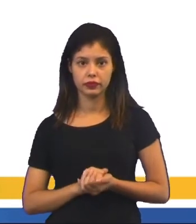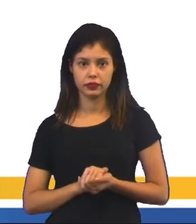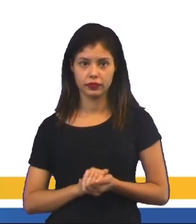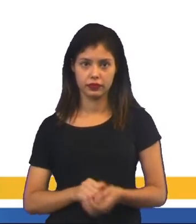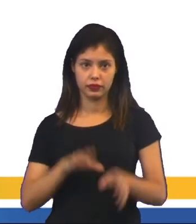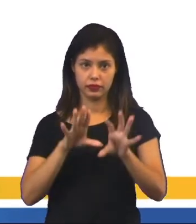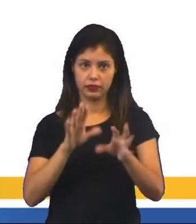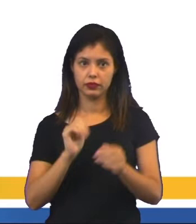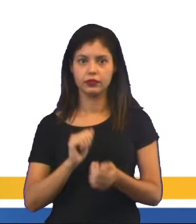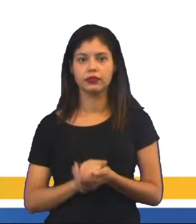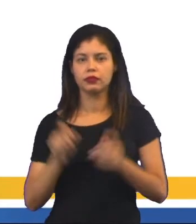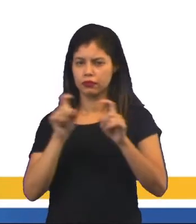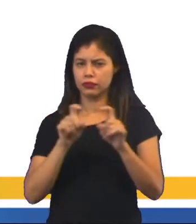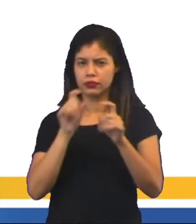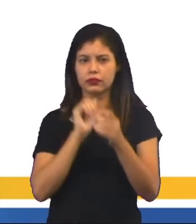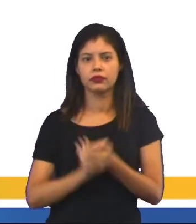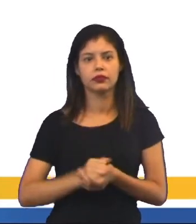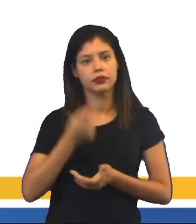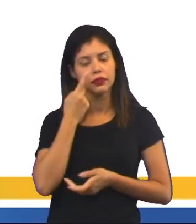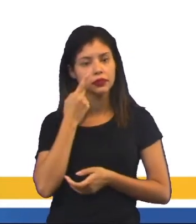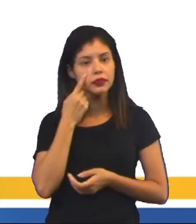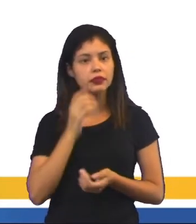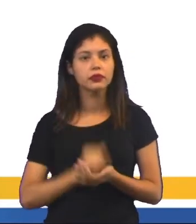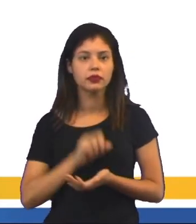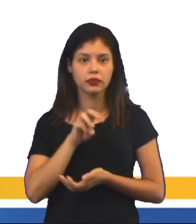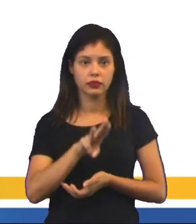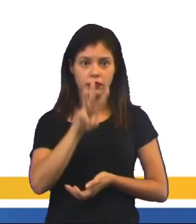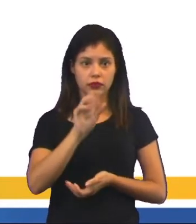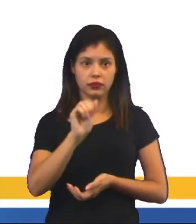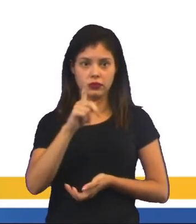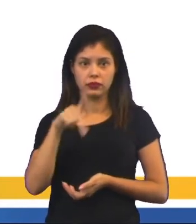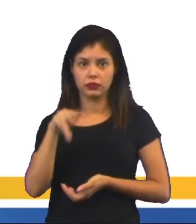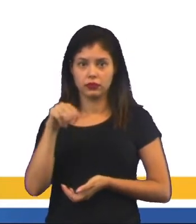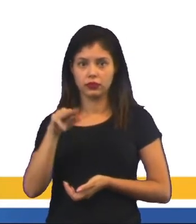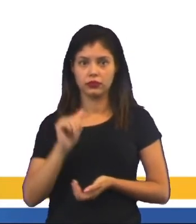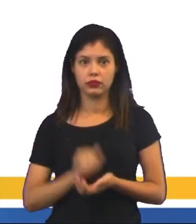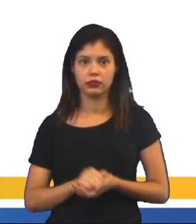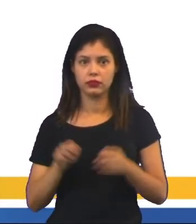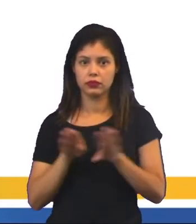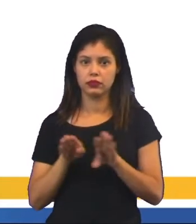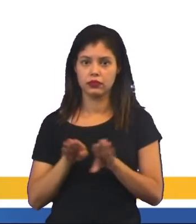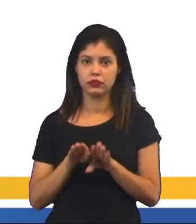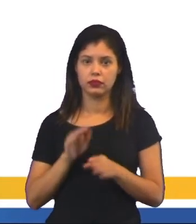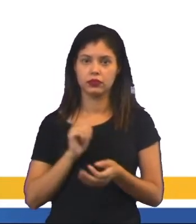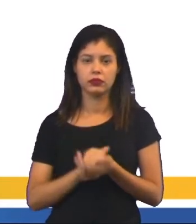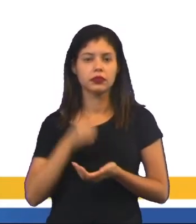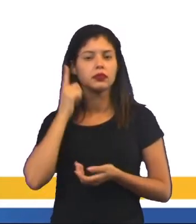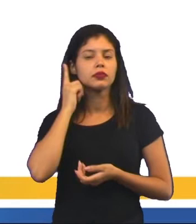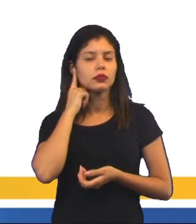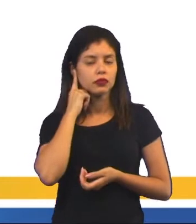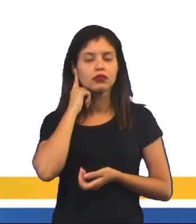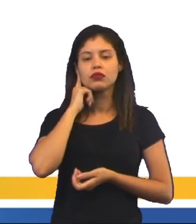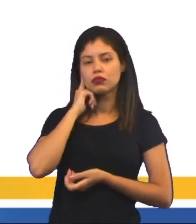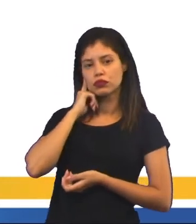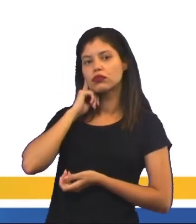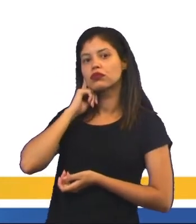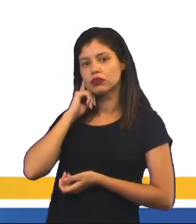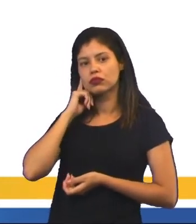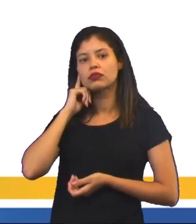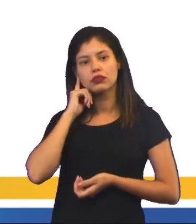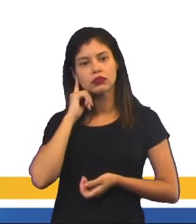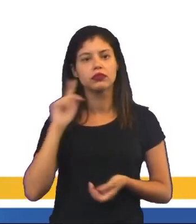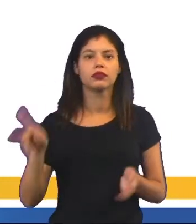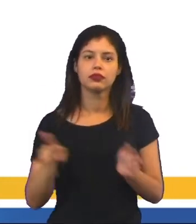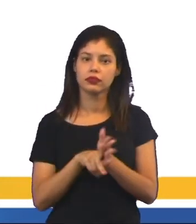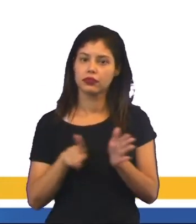desse aparelho. E aí vem o Walkman e também ouvir músicas por meio do